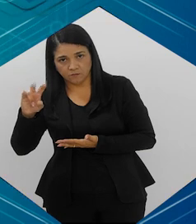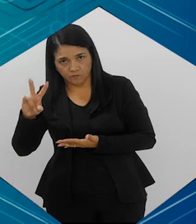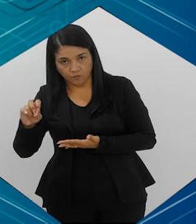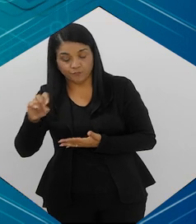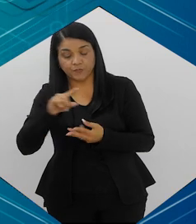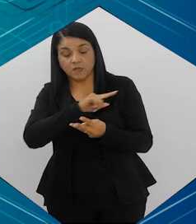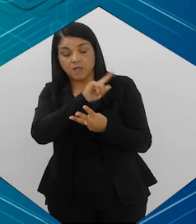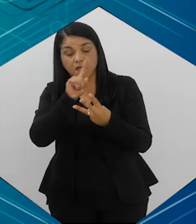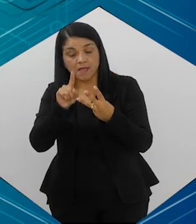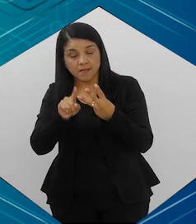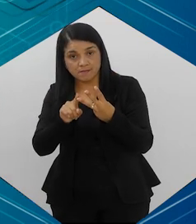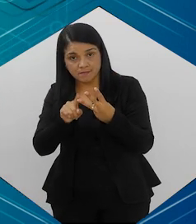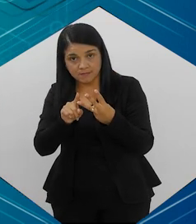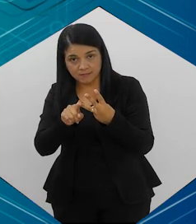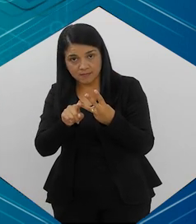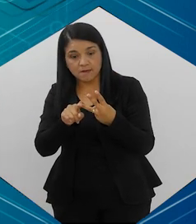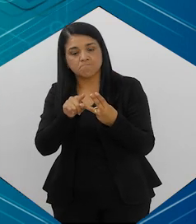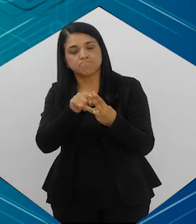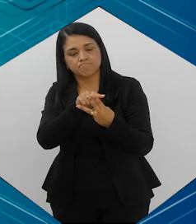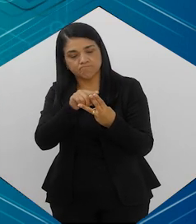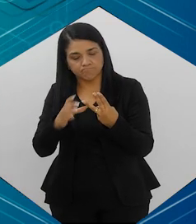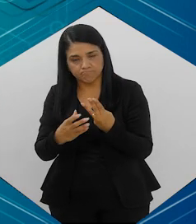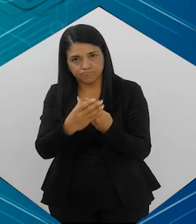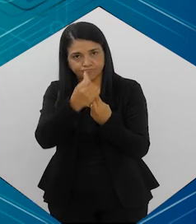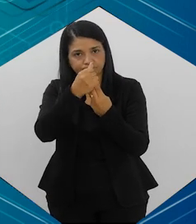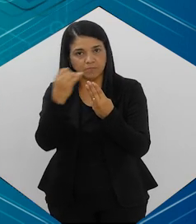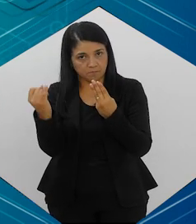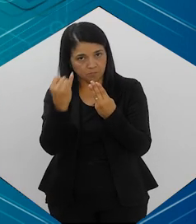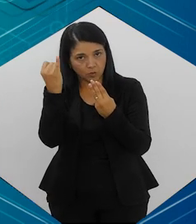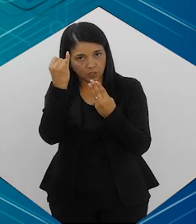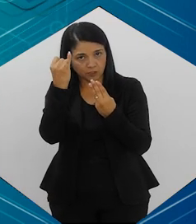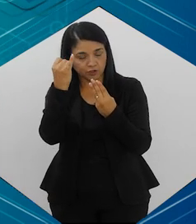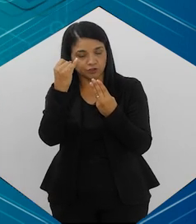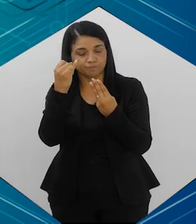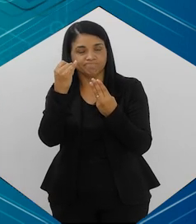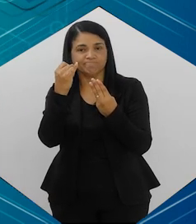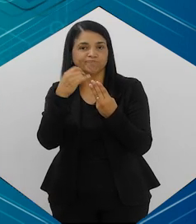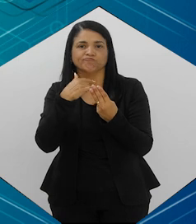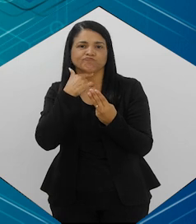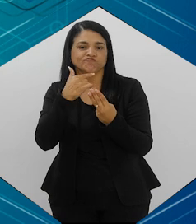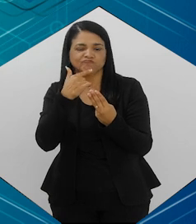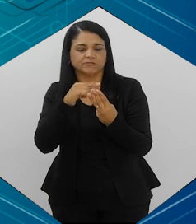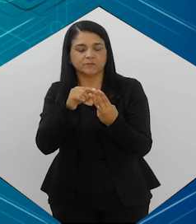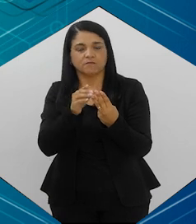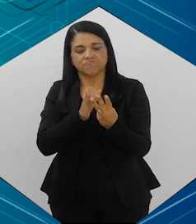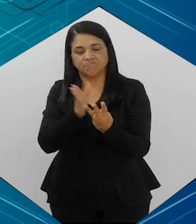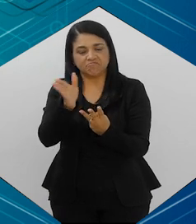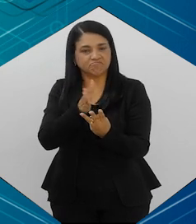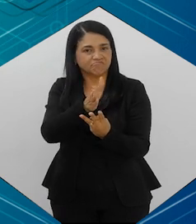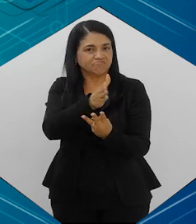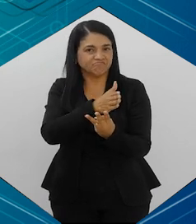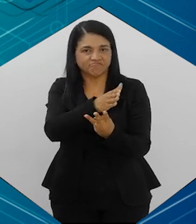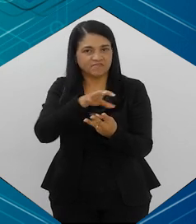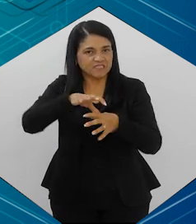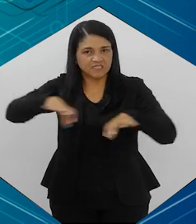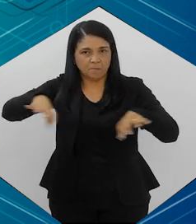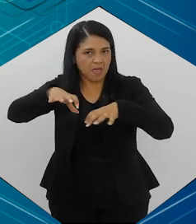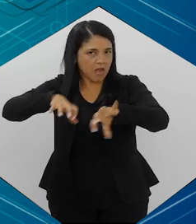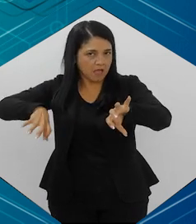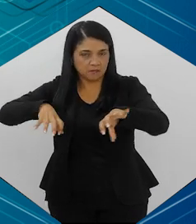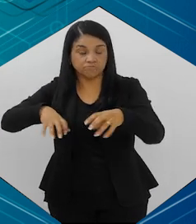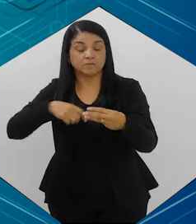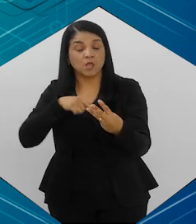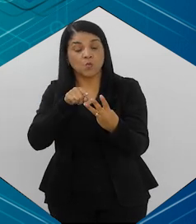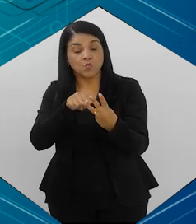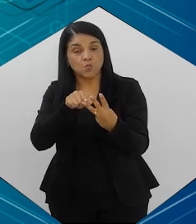acho que é tão ou mais importante do que as outras duas, elas não funcionam se forem usadas independentemente, né? Ou não funcionam